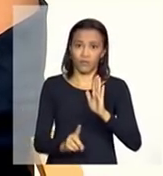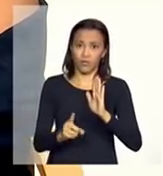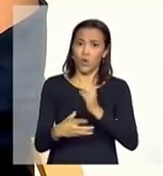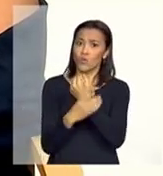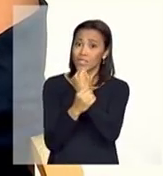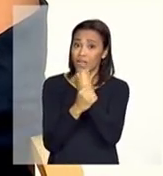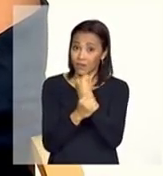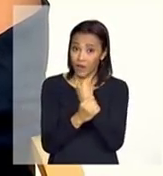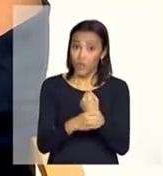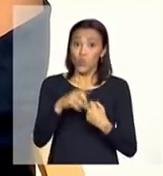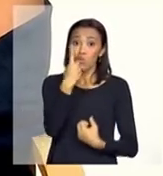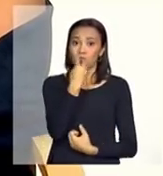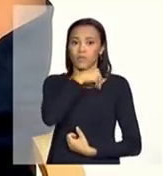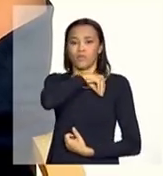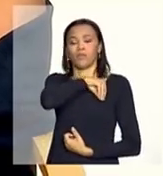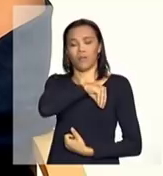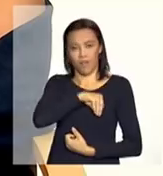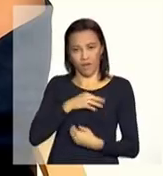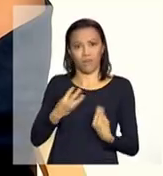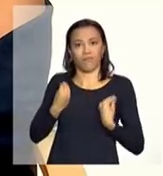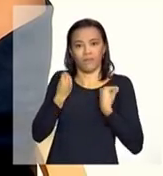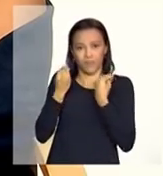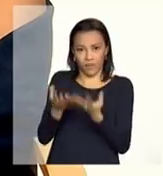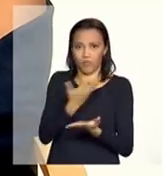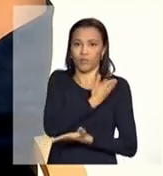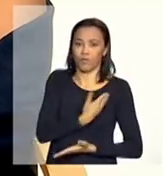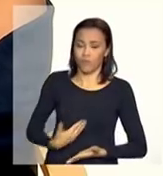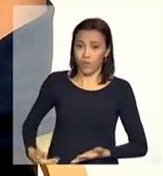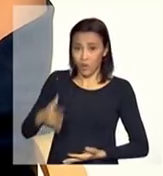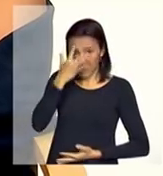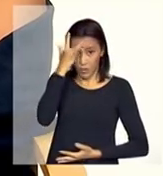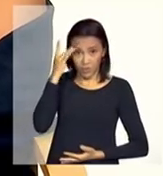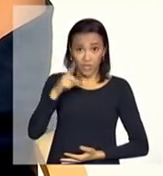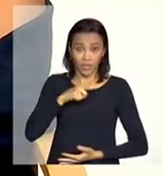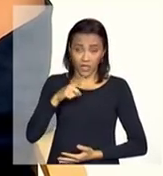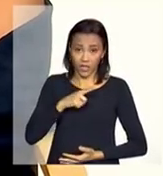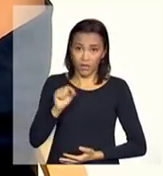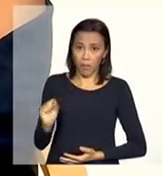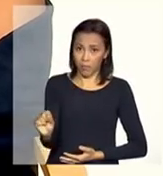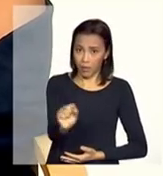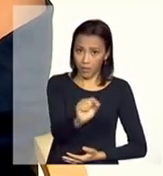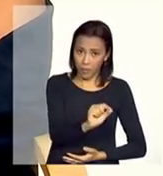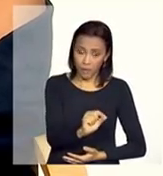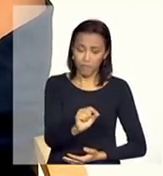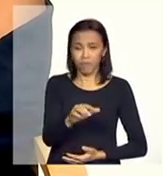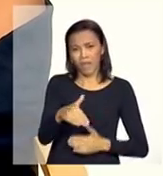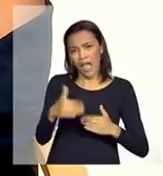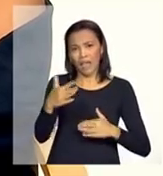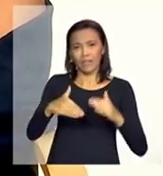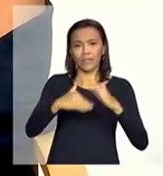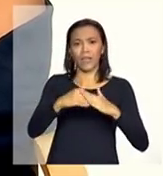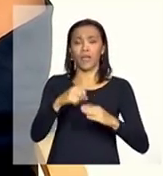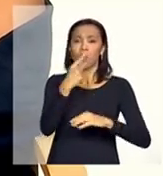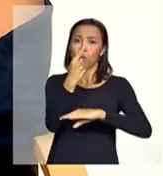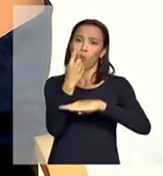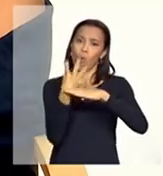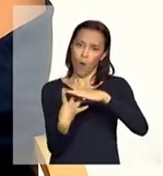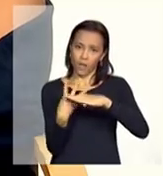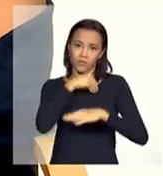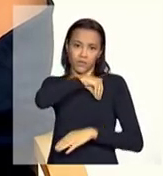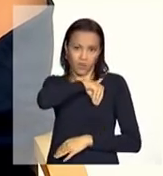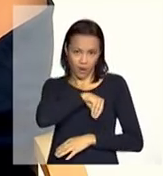a um salário mínimo, para a família que tem a renda per capita até um quarto do salário mínimo, é muito